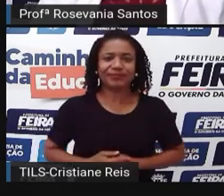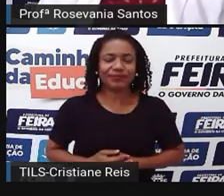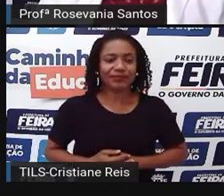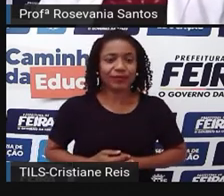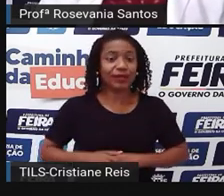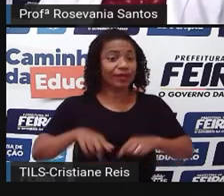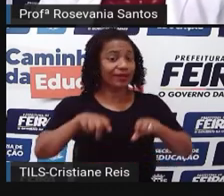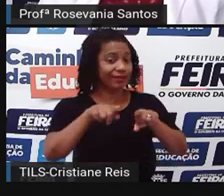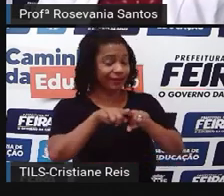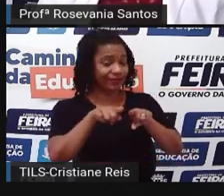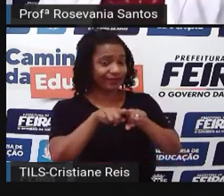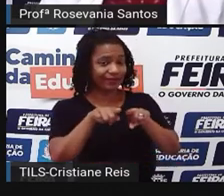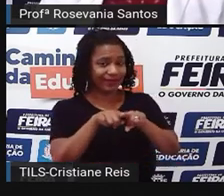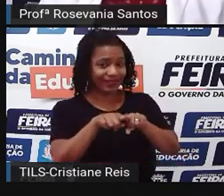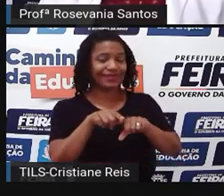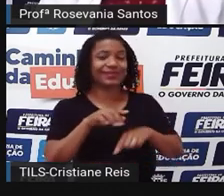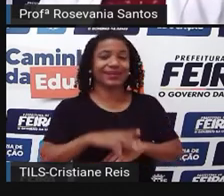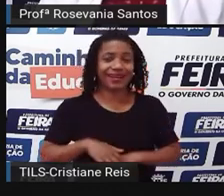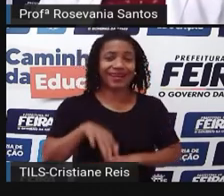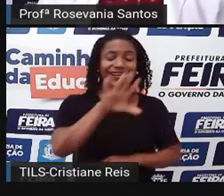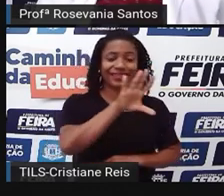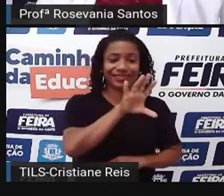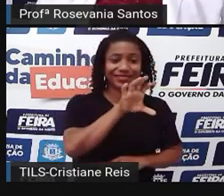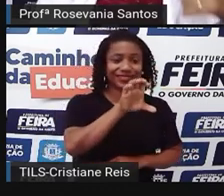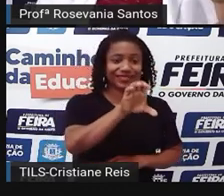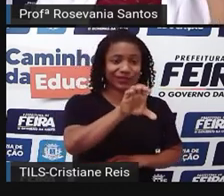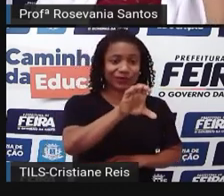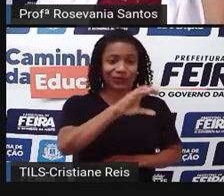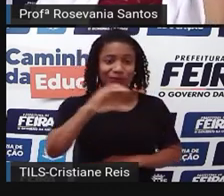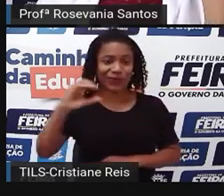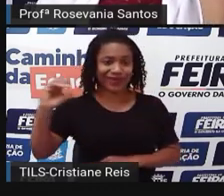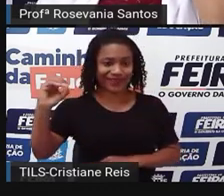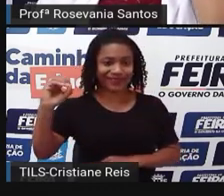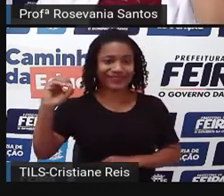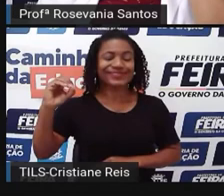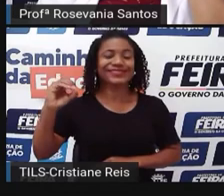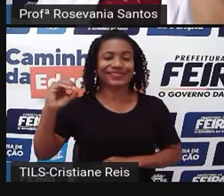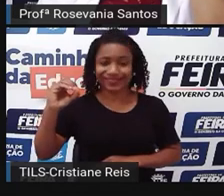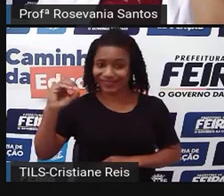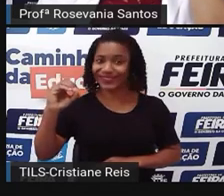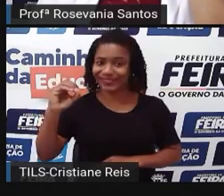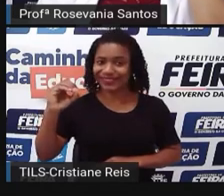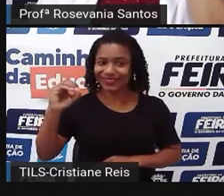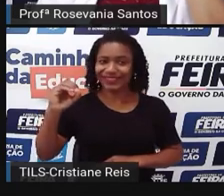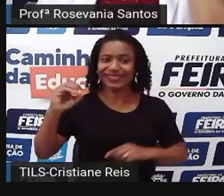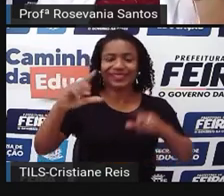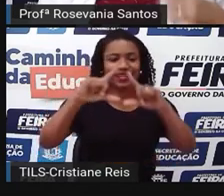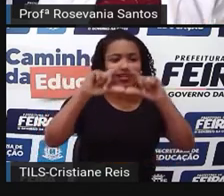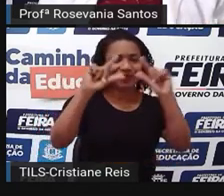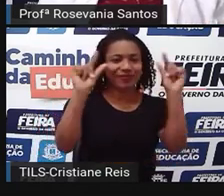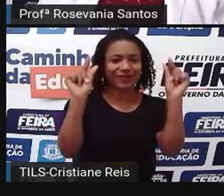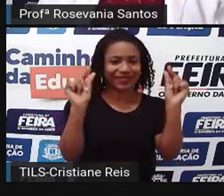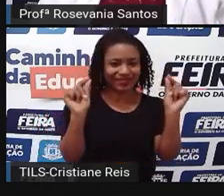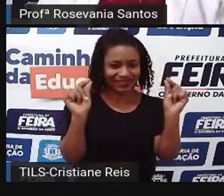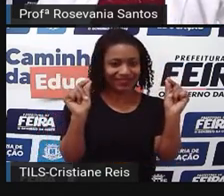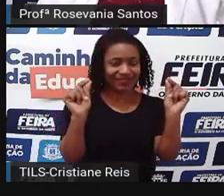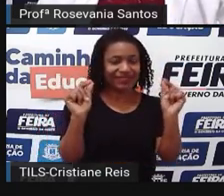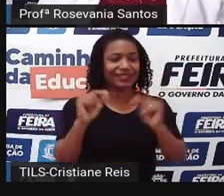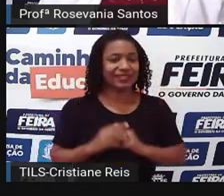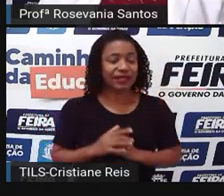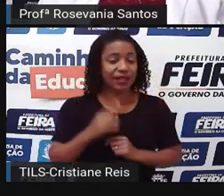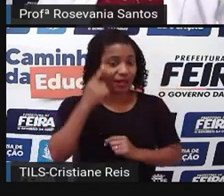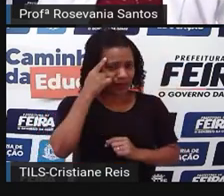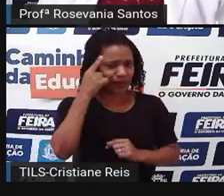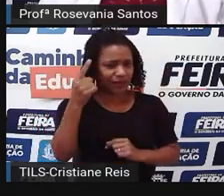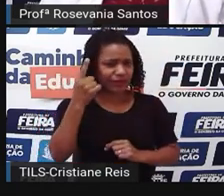a capital federal, que é Brasília, que antes, você sabe, já foi em Salvador, depois mudou para o Rio de Janeiro, e